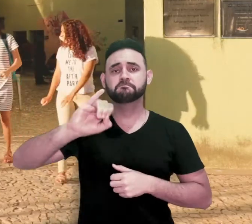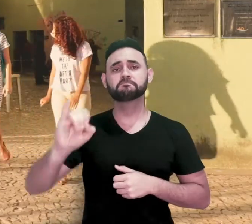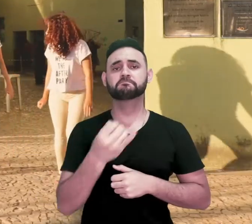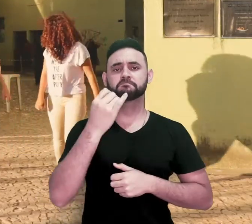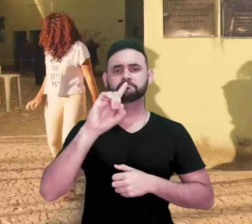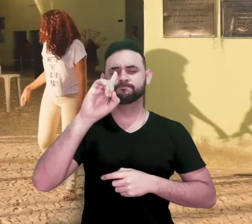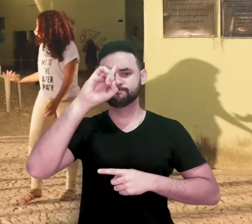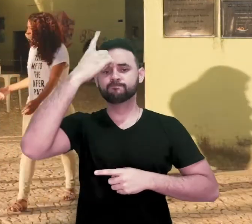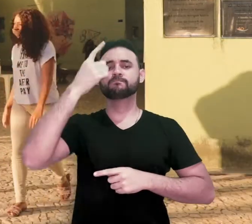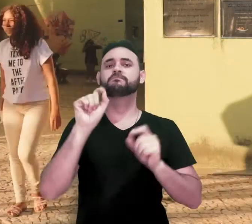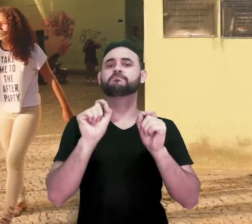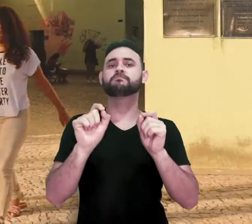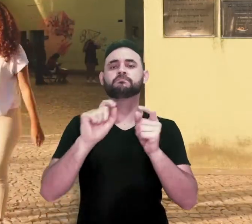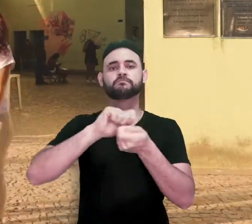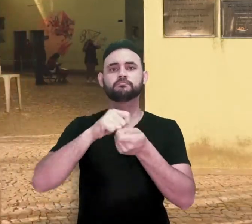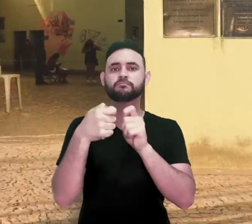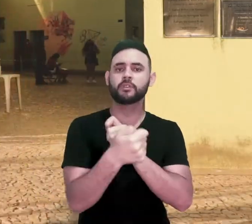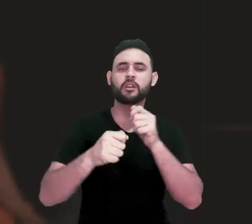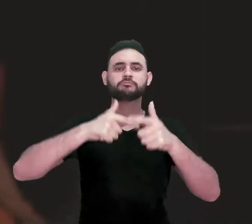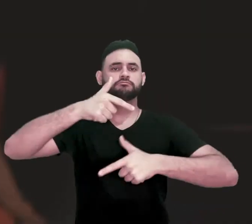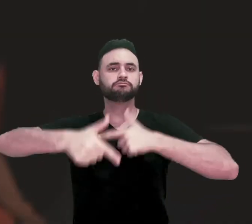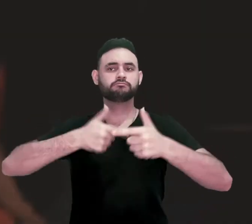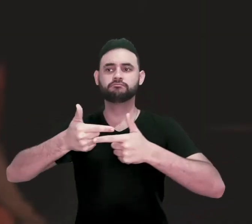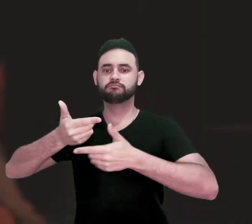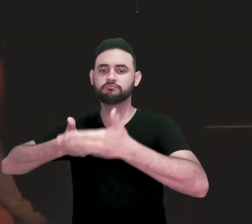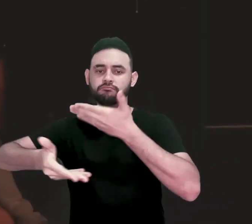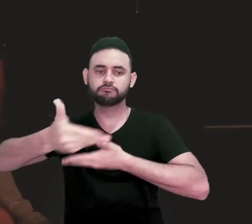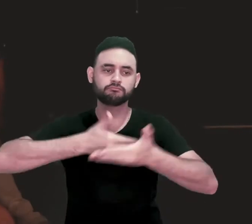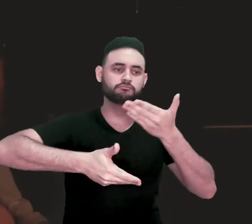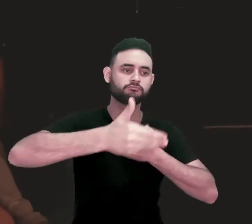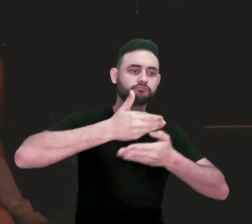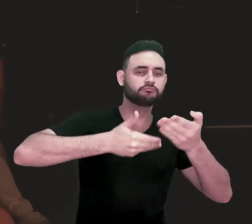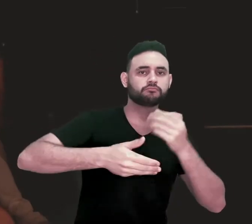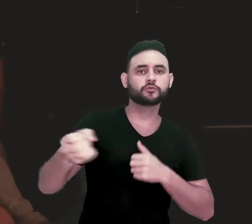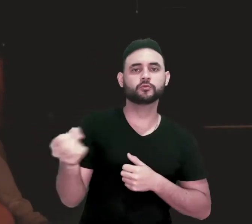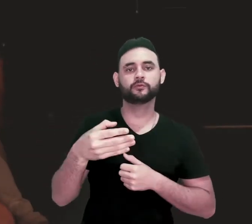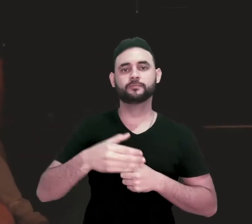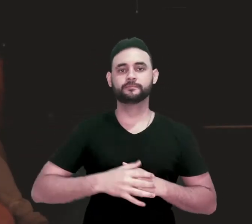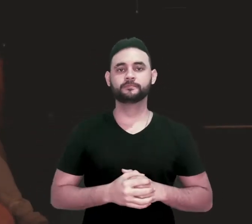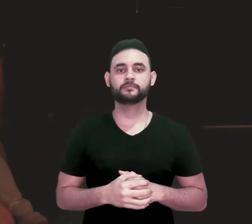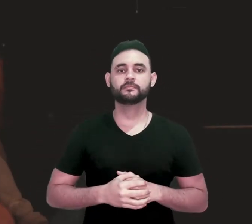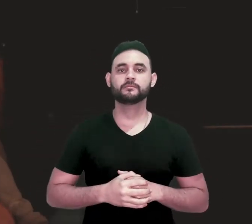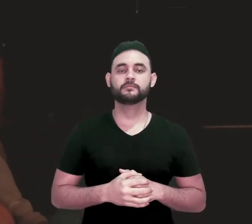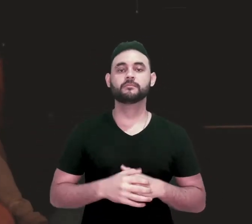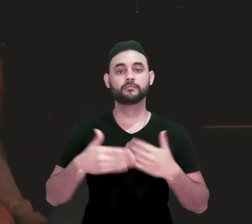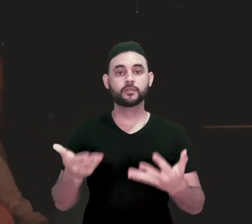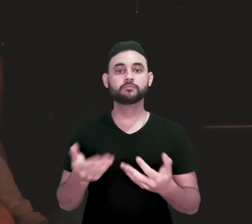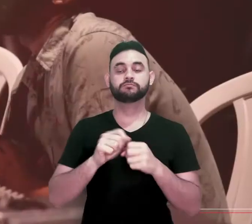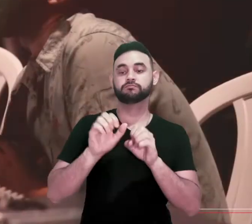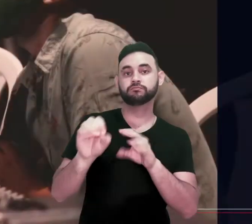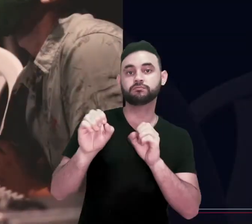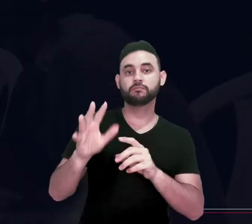as nossas práticas, ressignificar as nossas relações, né, se reinventar. Através da formação